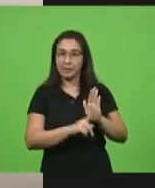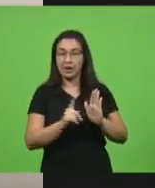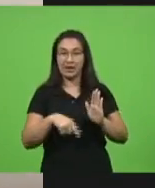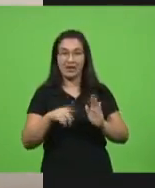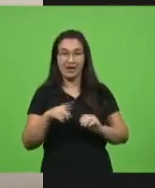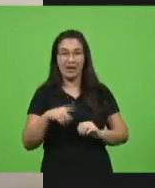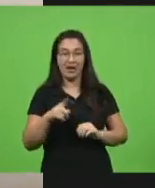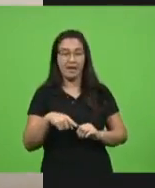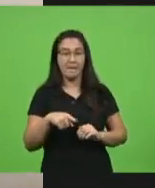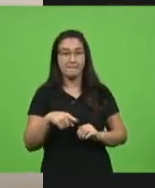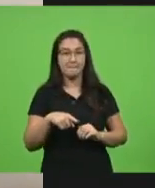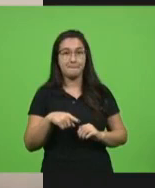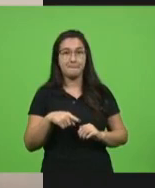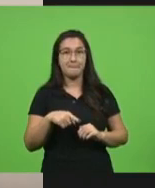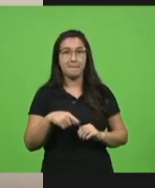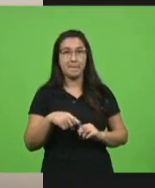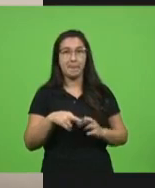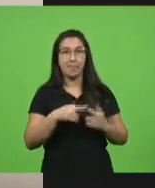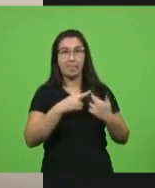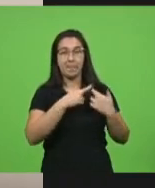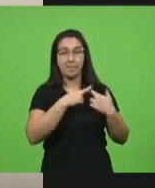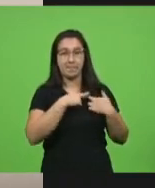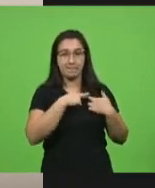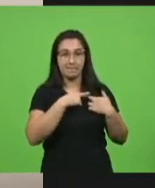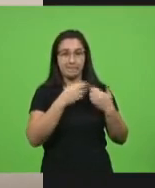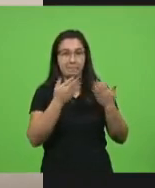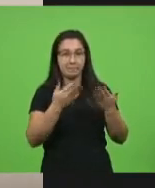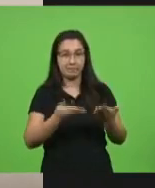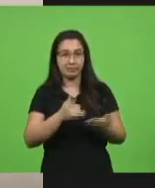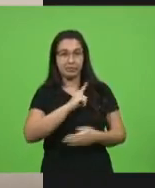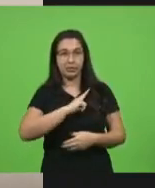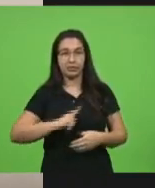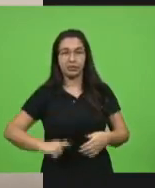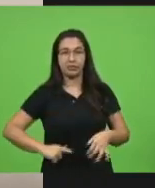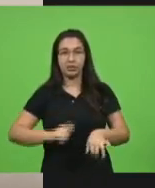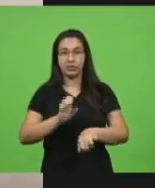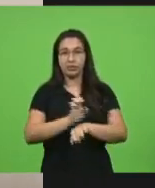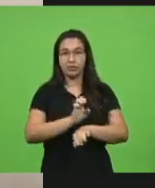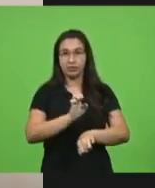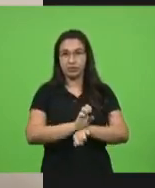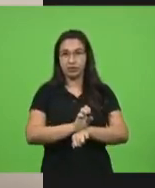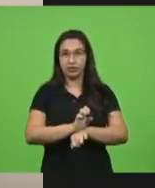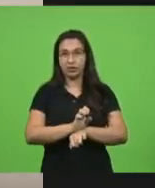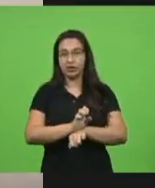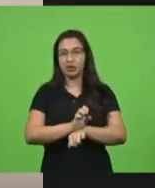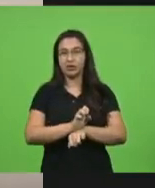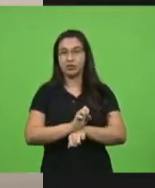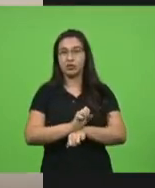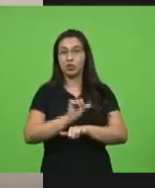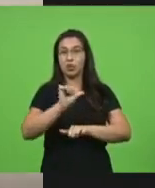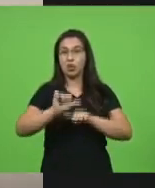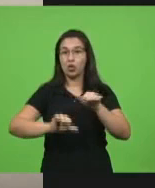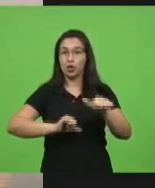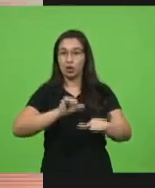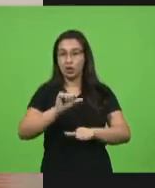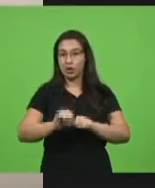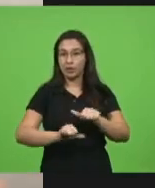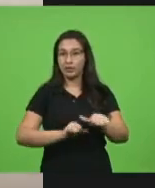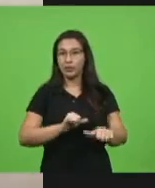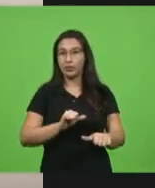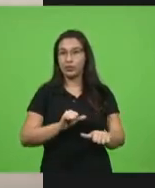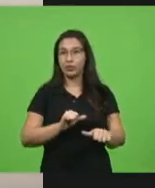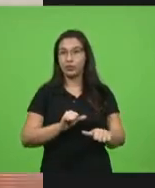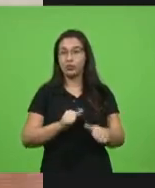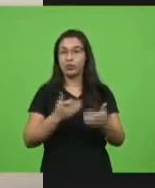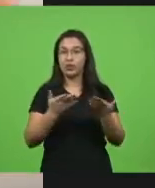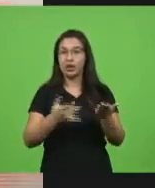de lei de autoria do governo do estado, que traz a alteração da lei